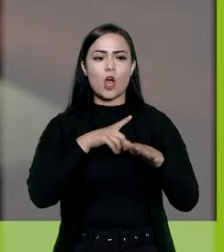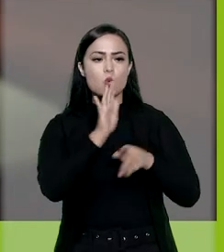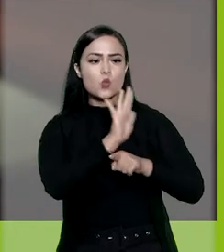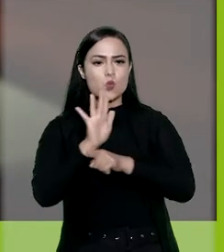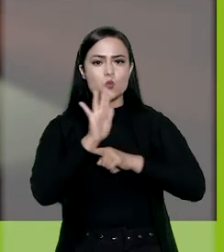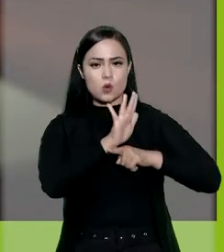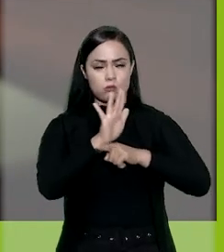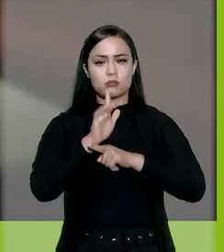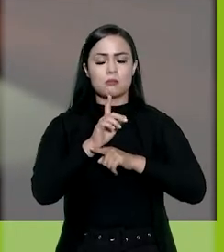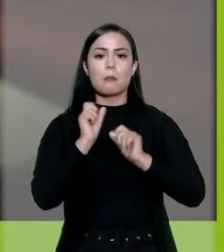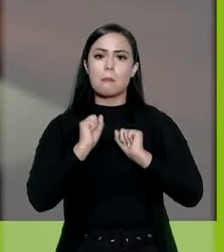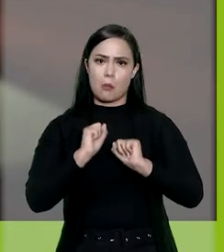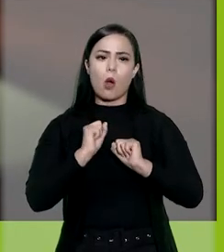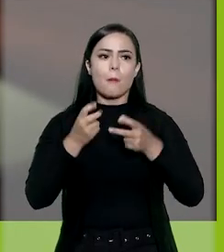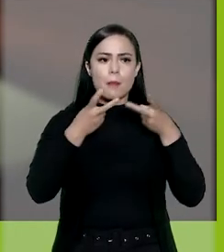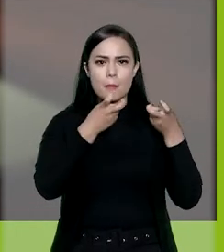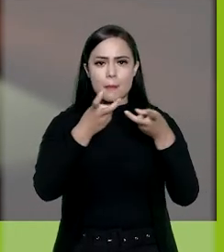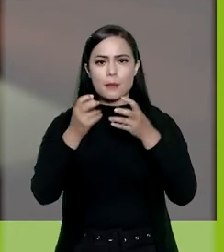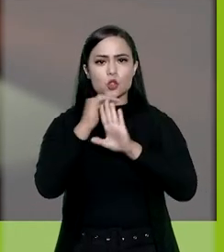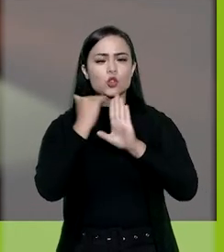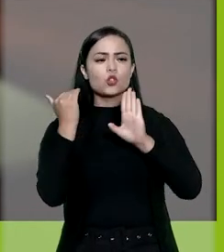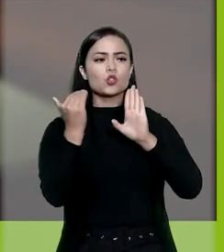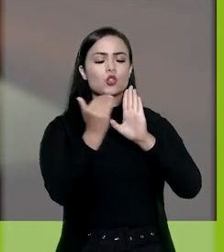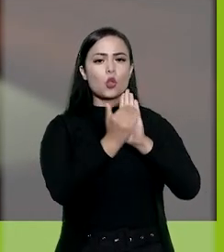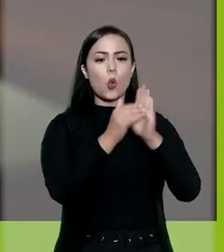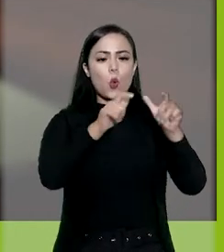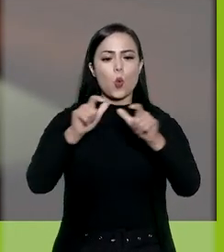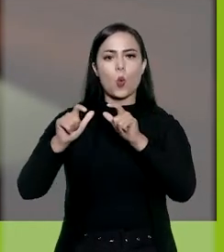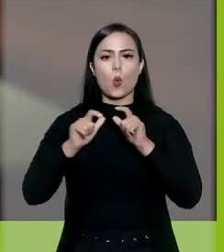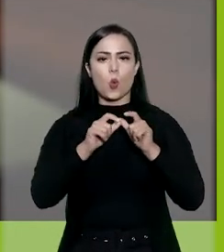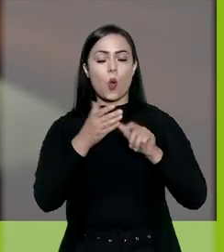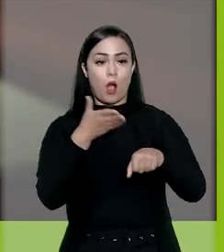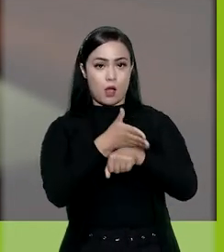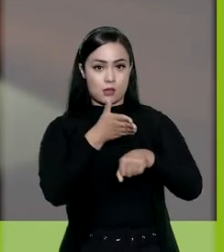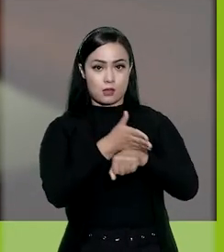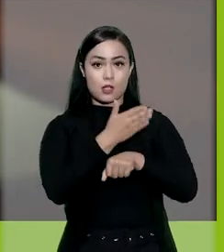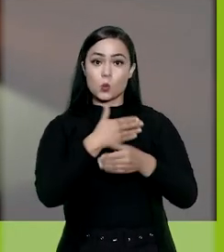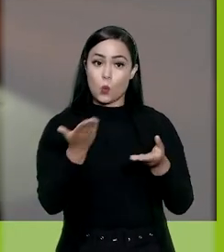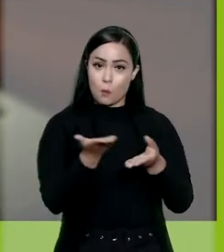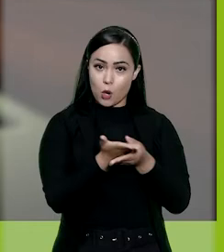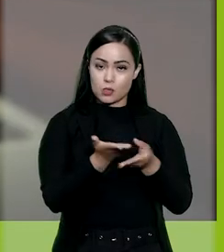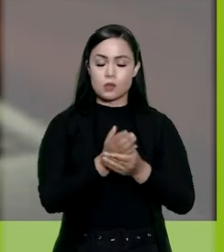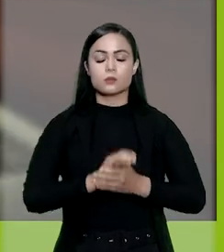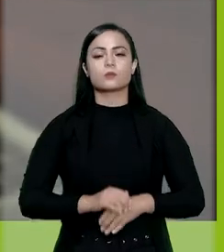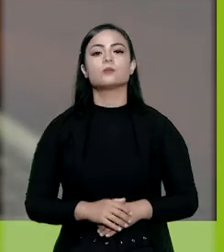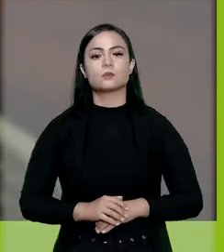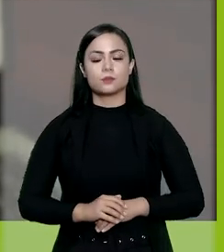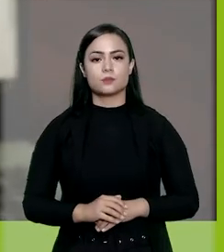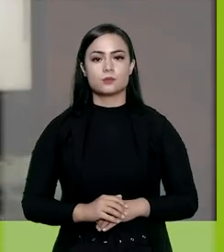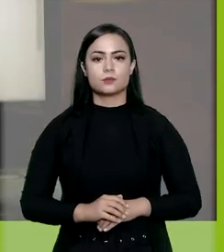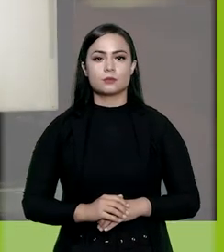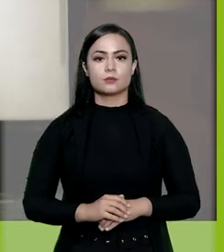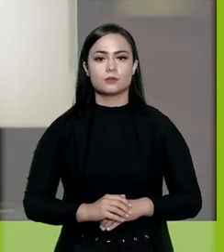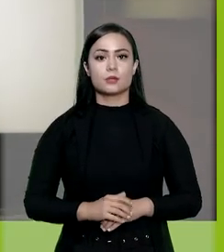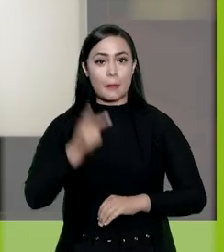instrução processual, mas podem ser visualizadas por todas as unidades com acesso ao processo.